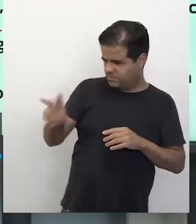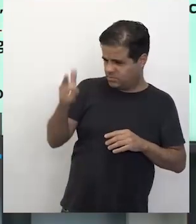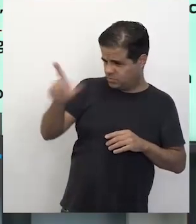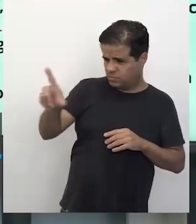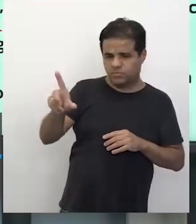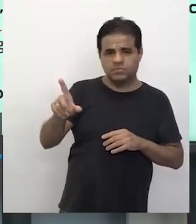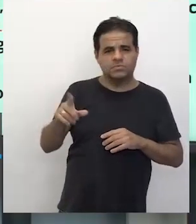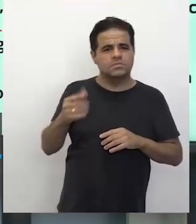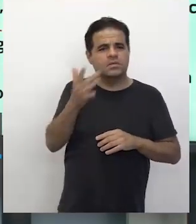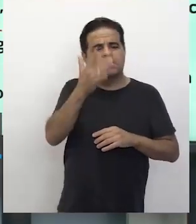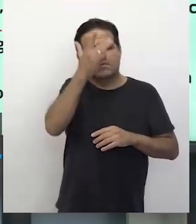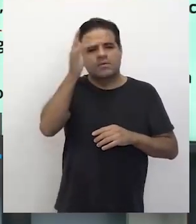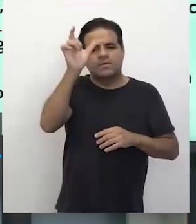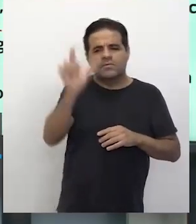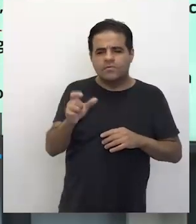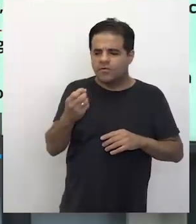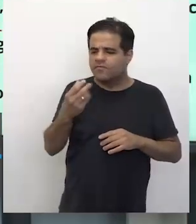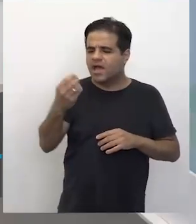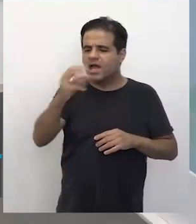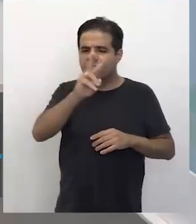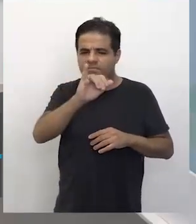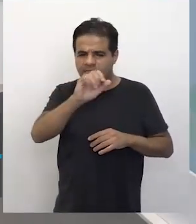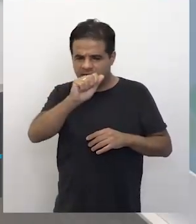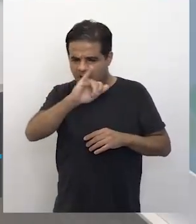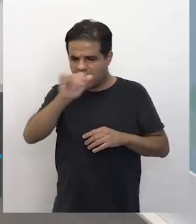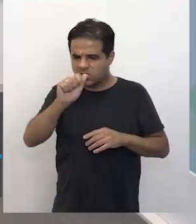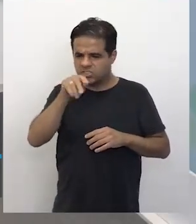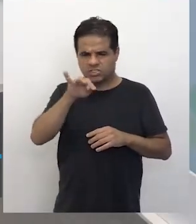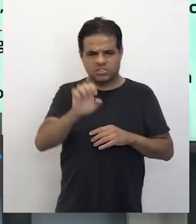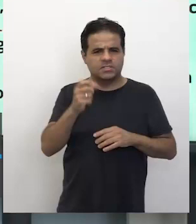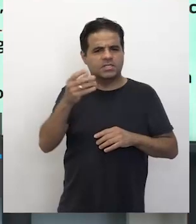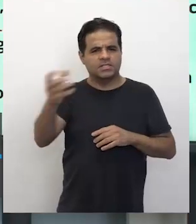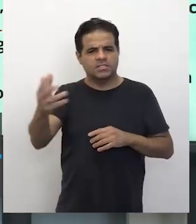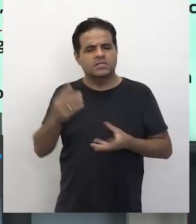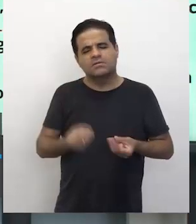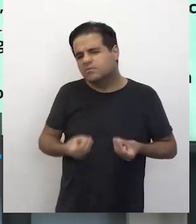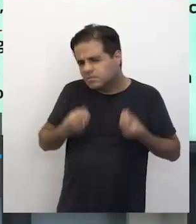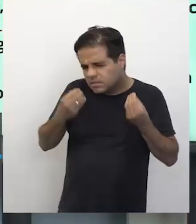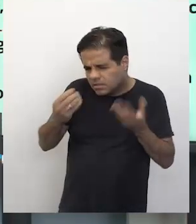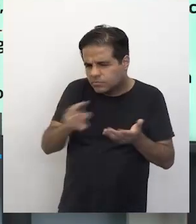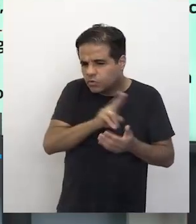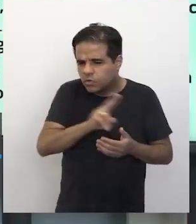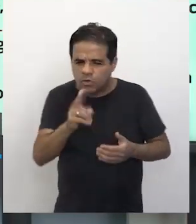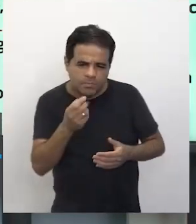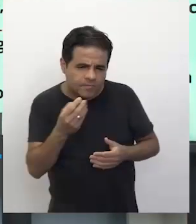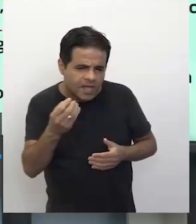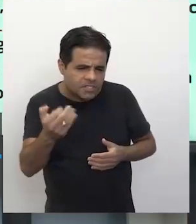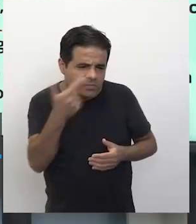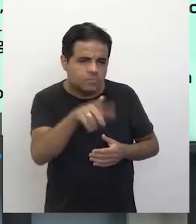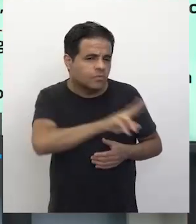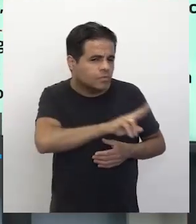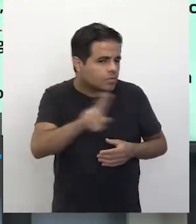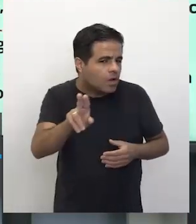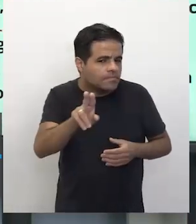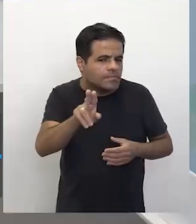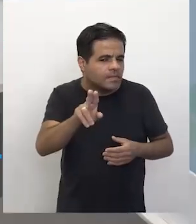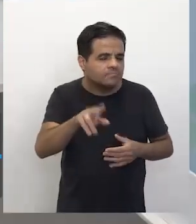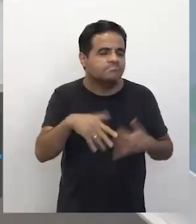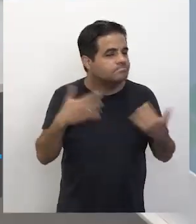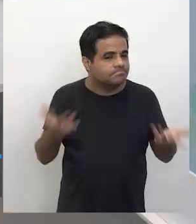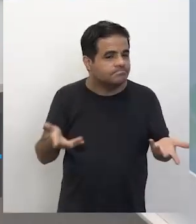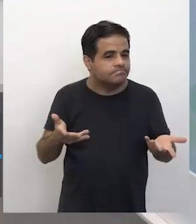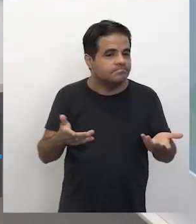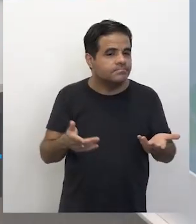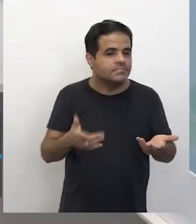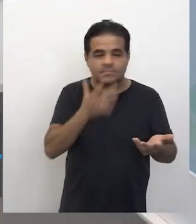viajante, minha gente? Quem é o viajante? Será que nós estamos dando aí o nome do viajante de outro nome? O viajante é